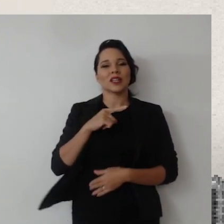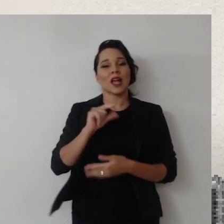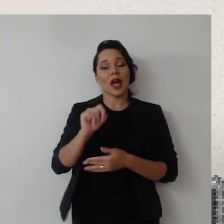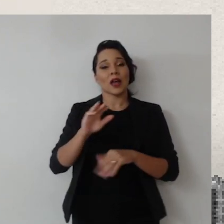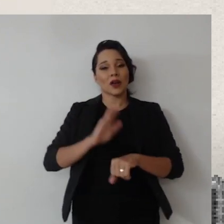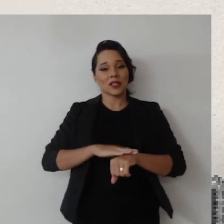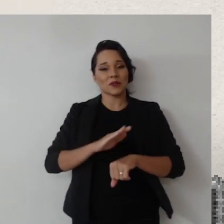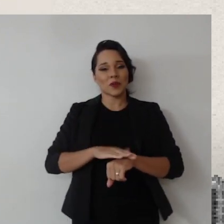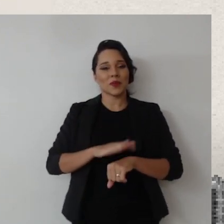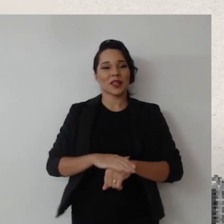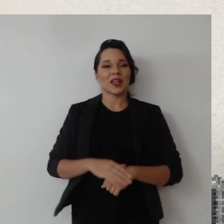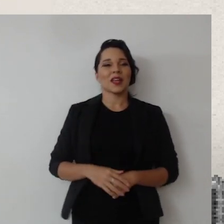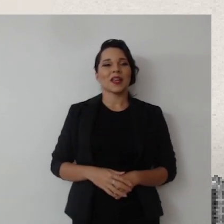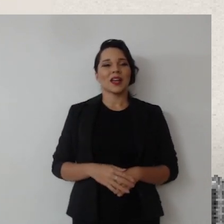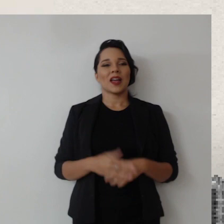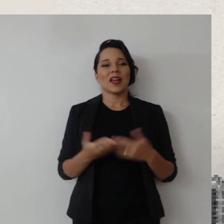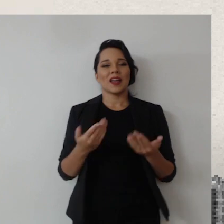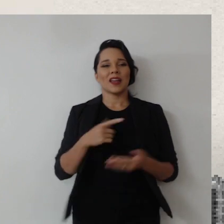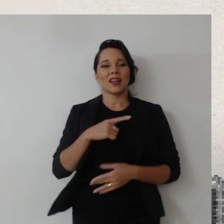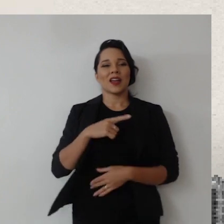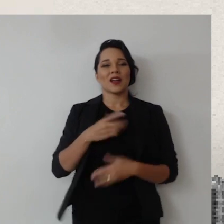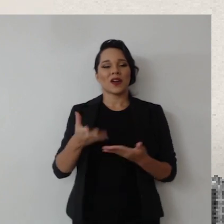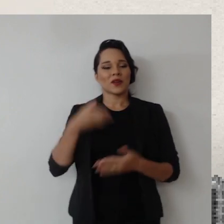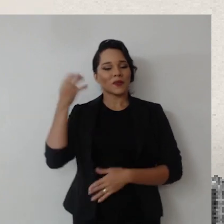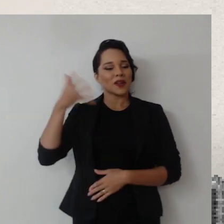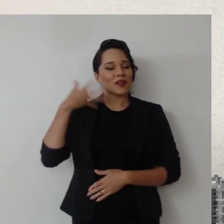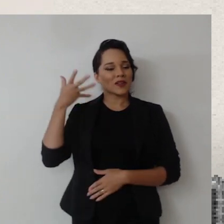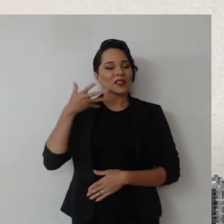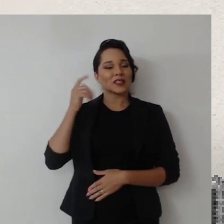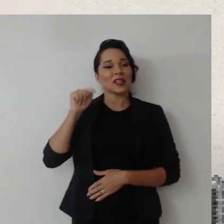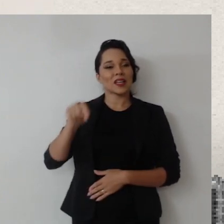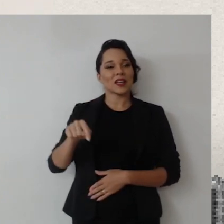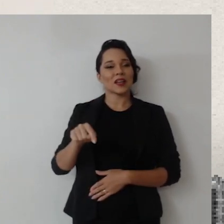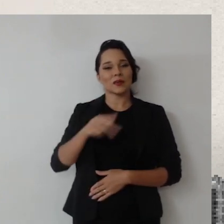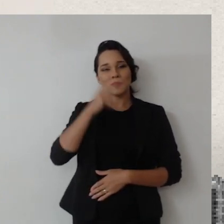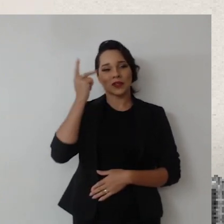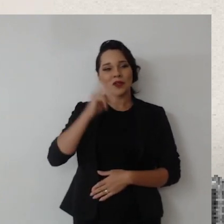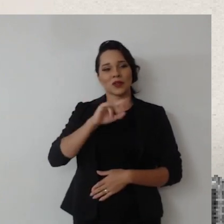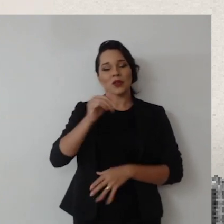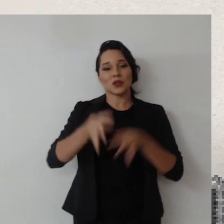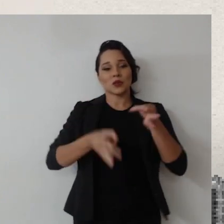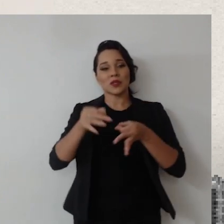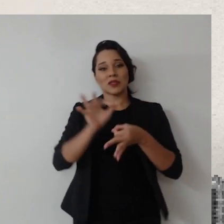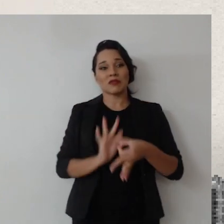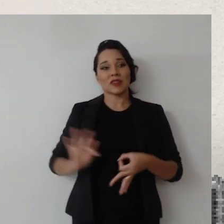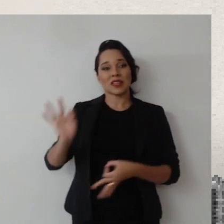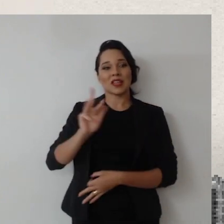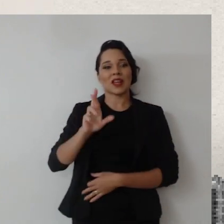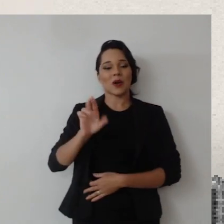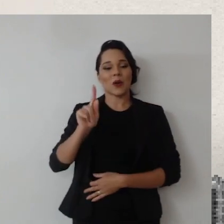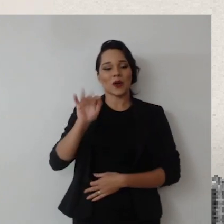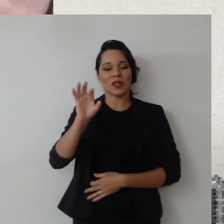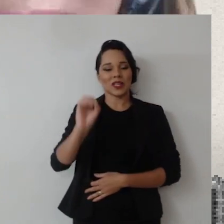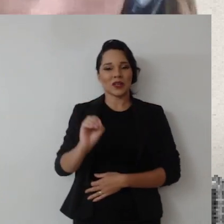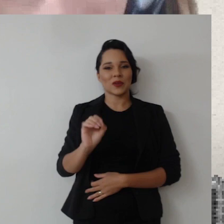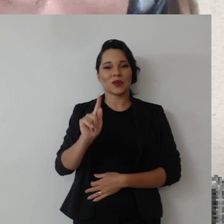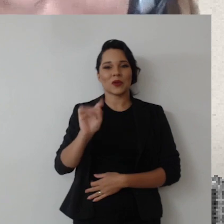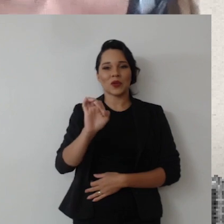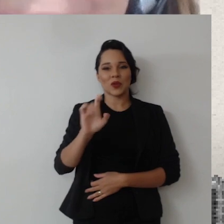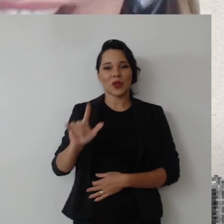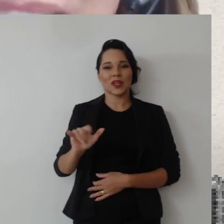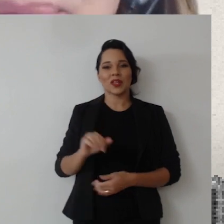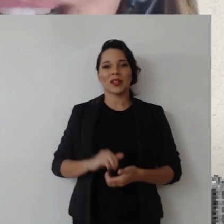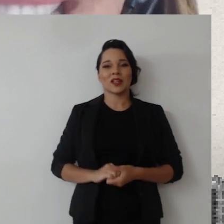Está certo? Nesse momento, eu passo a palavra ao excelentíssimo senhor, juiz federal Rodrigo de Godói